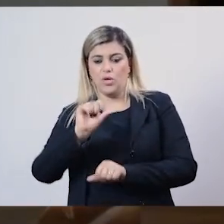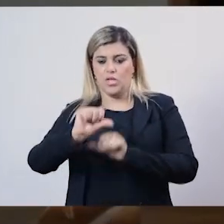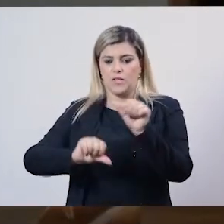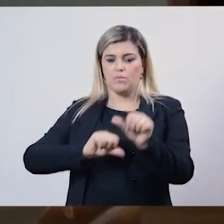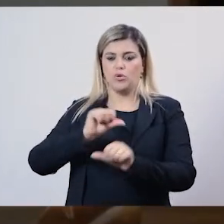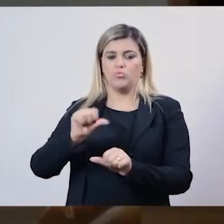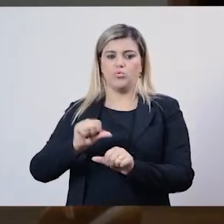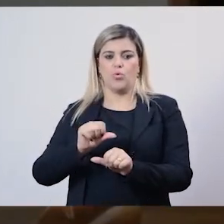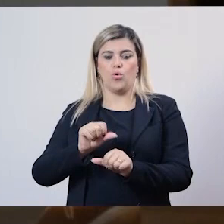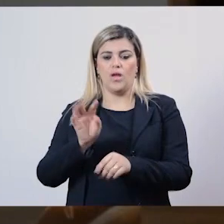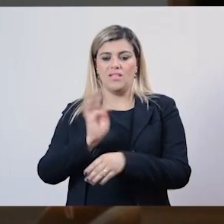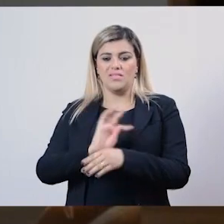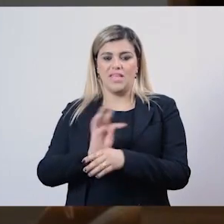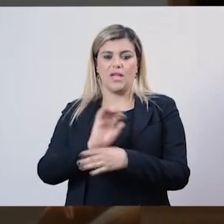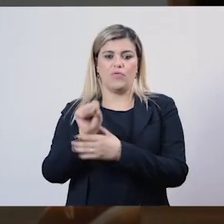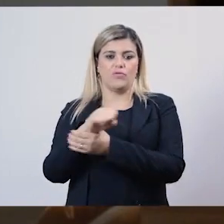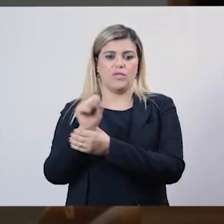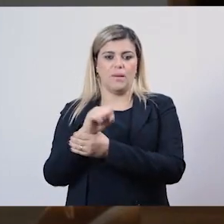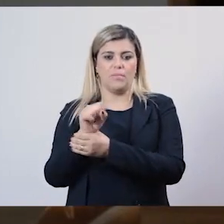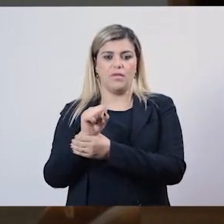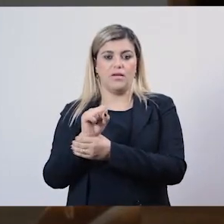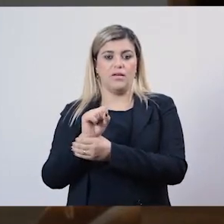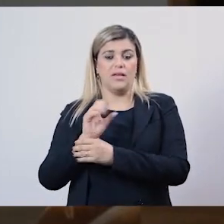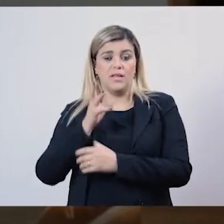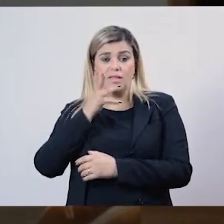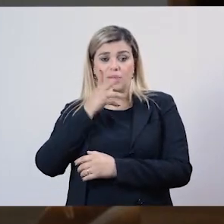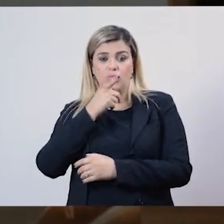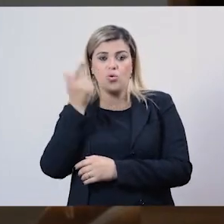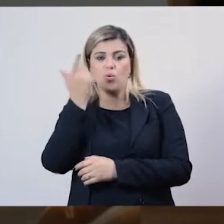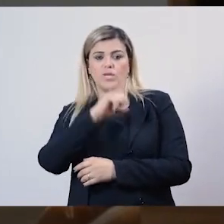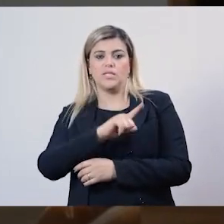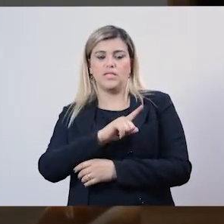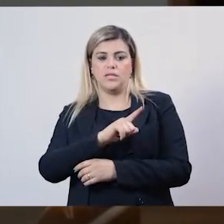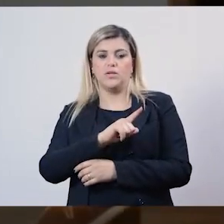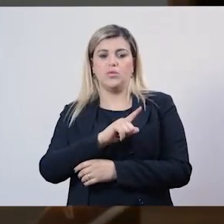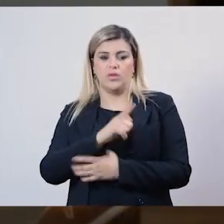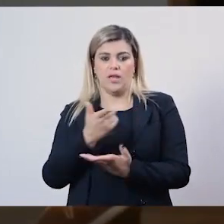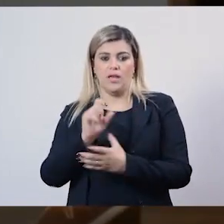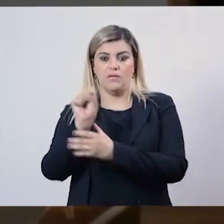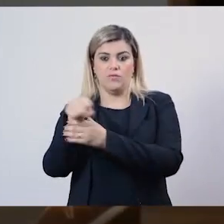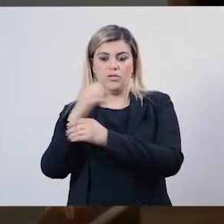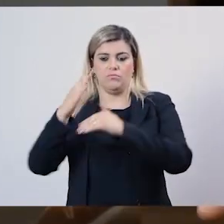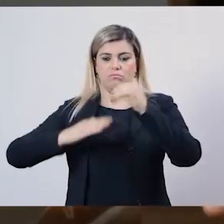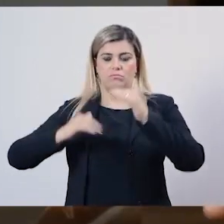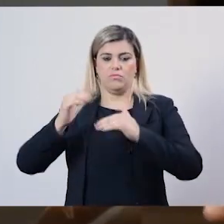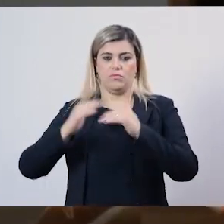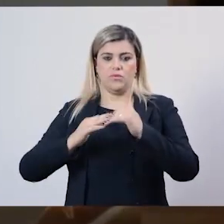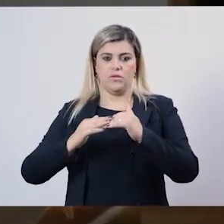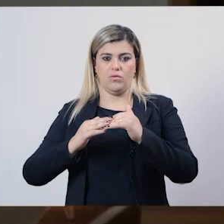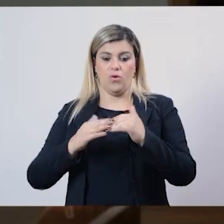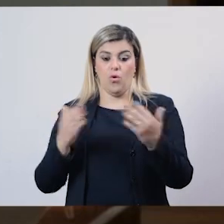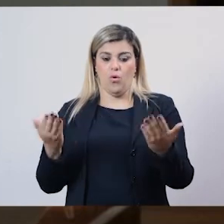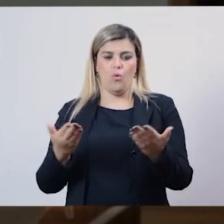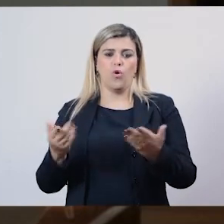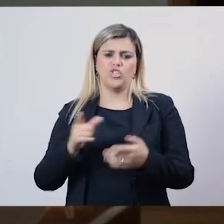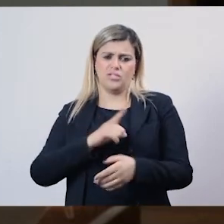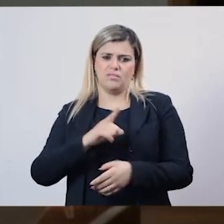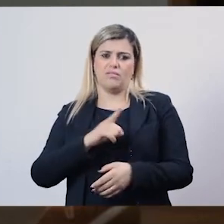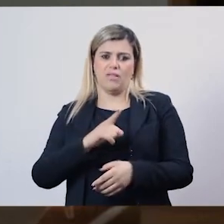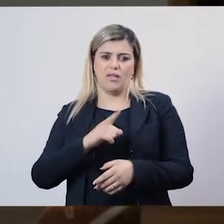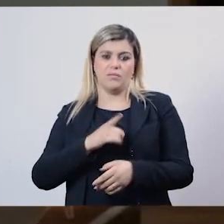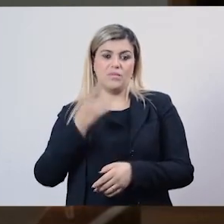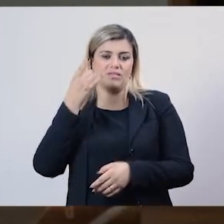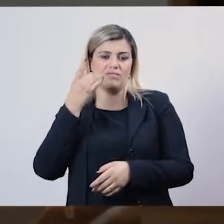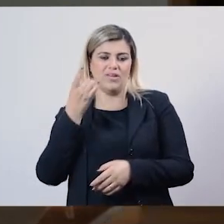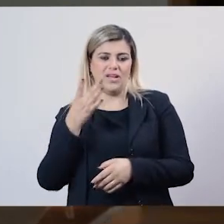demorou para que se aceitasse isso. Não era como hoje, que nós não temos nem tempo, nem espaço. Hoje em dia, as coisas acontecem